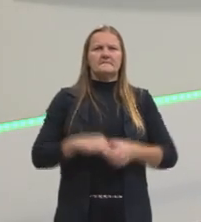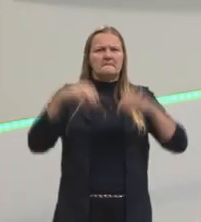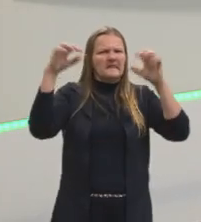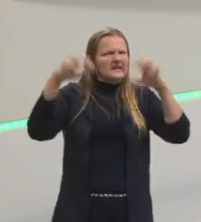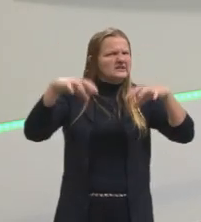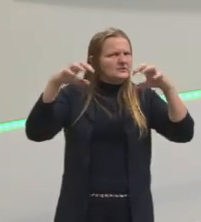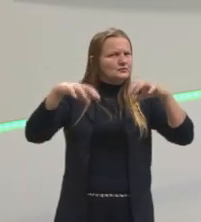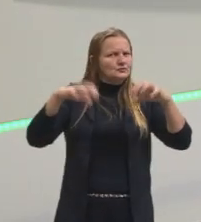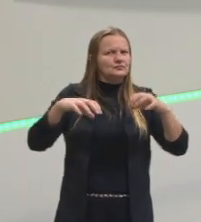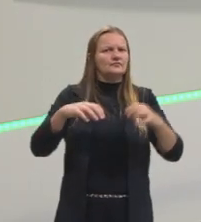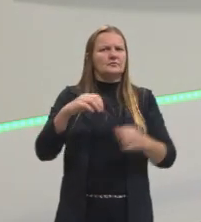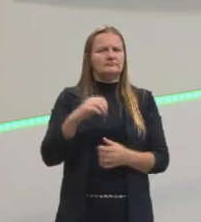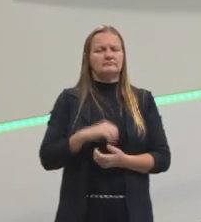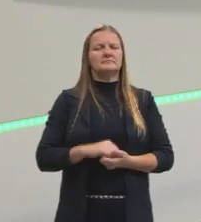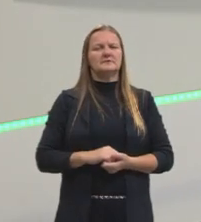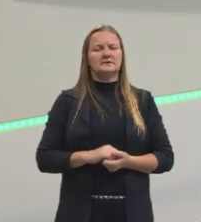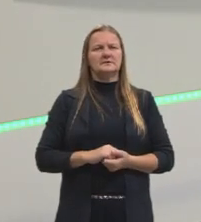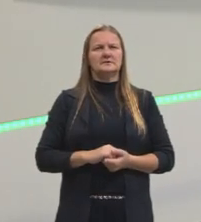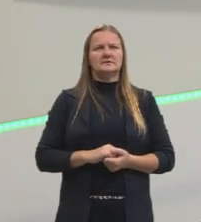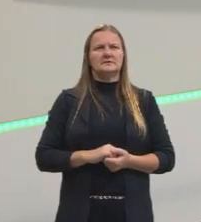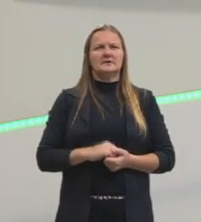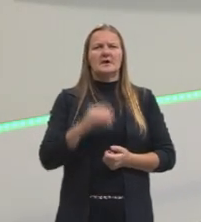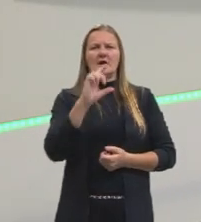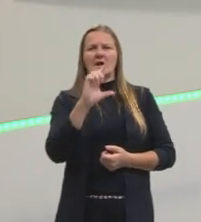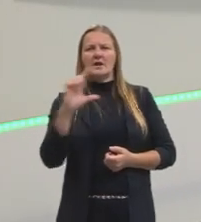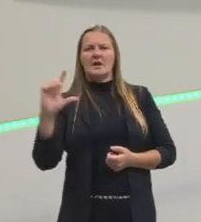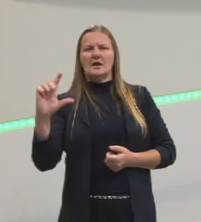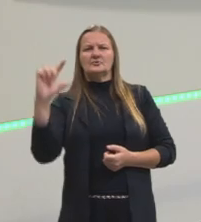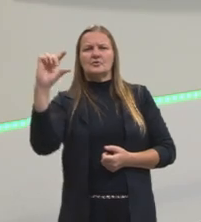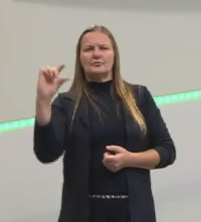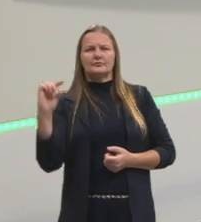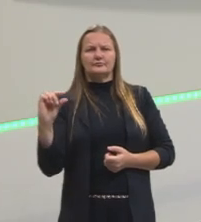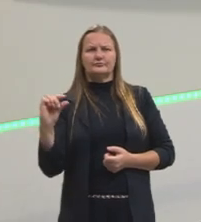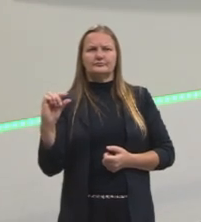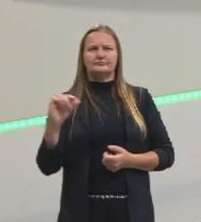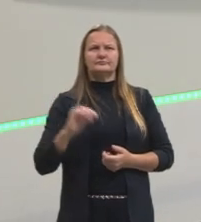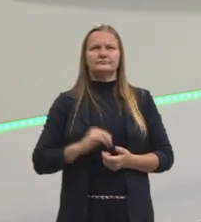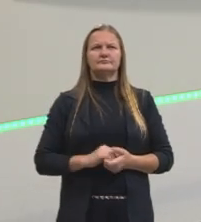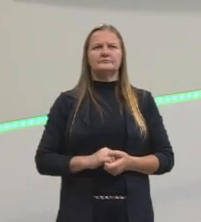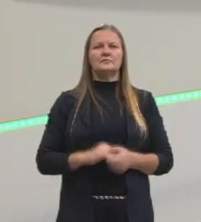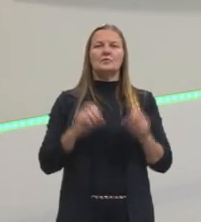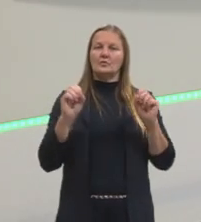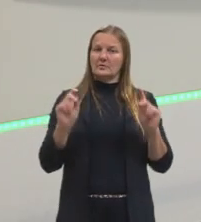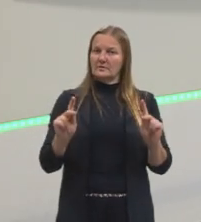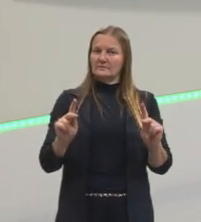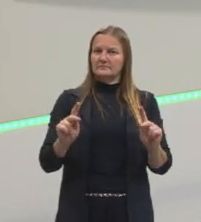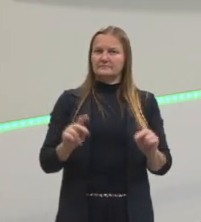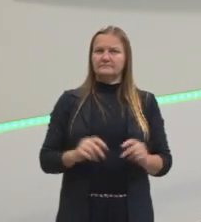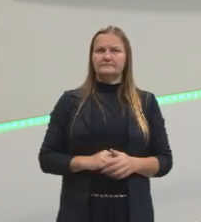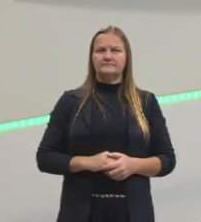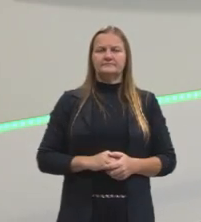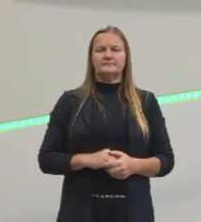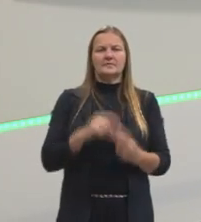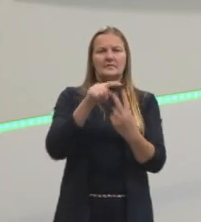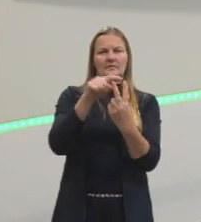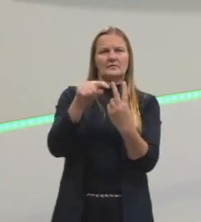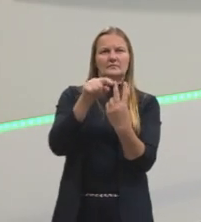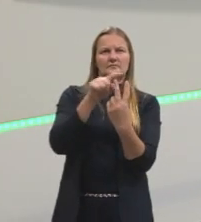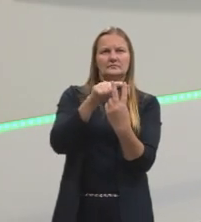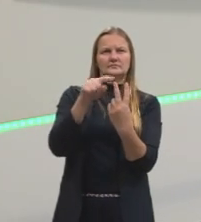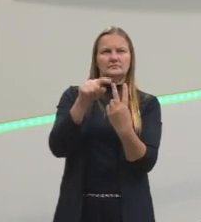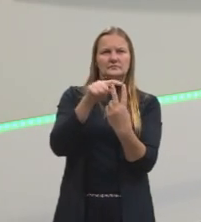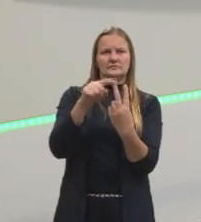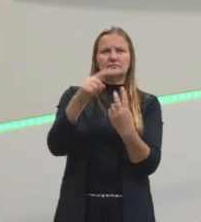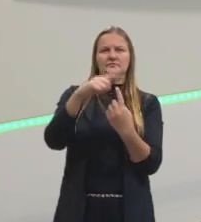chuvas, aquela coisa toda, e em relação a leste, tu vai ter menos condição de chuva, tá, meninos e meninas? Isso é Laninha e El Ninho, tá?